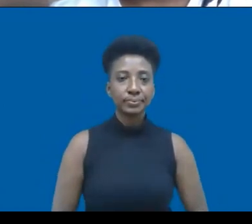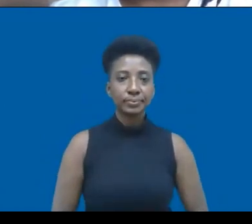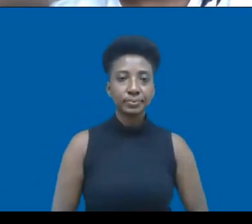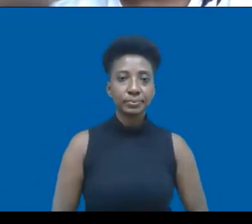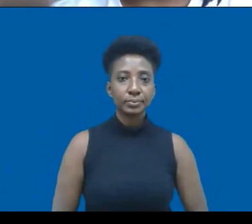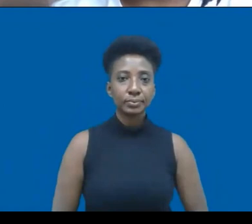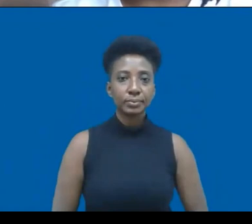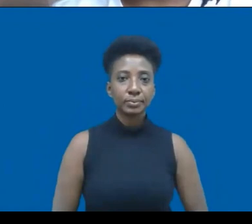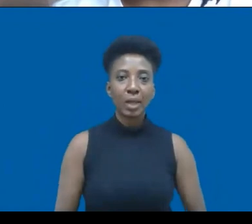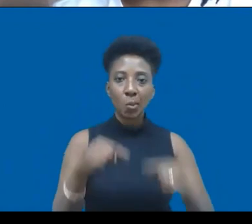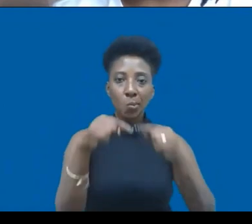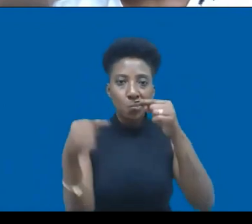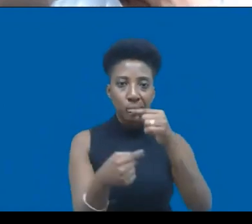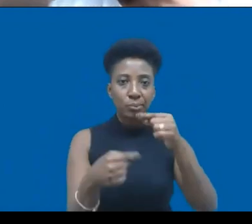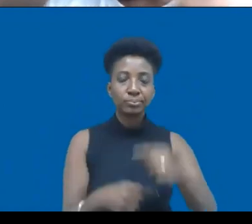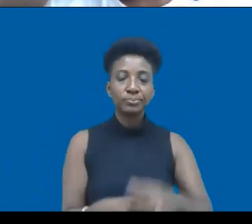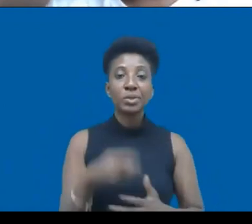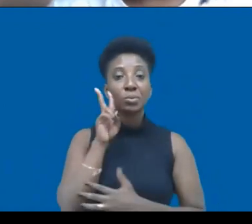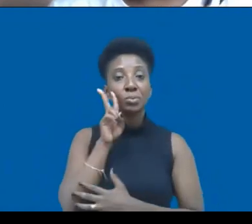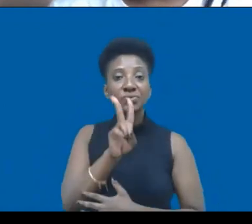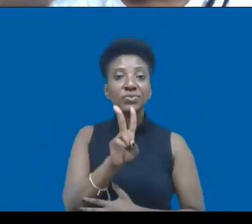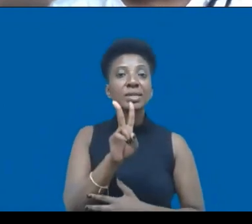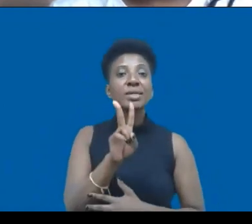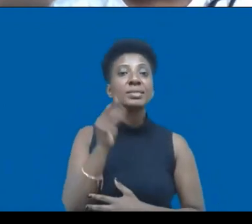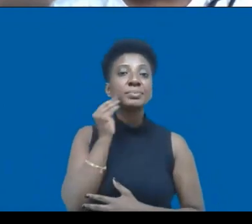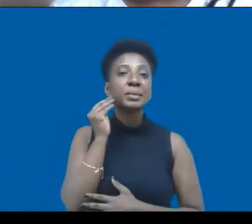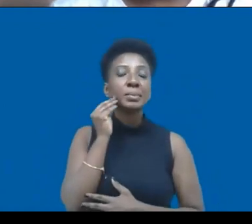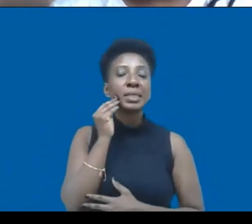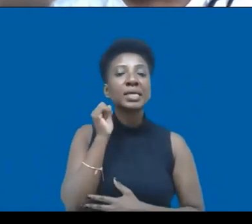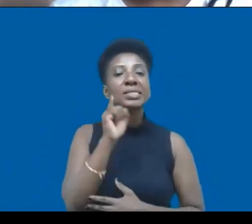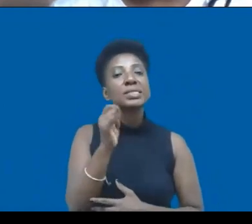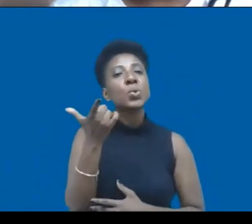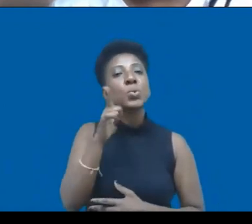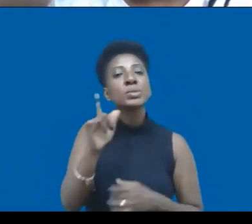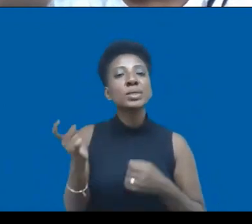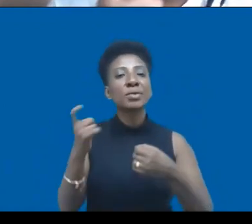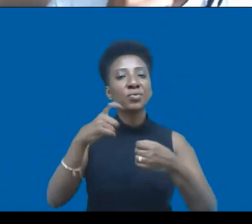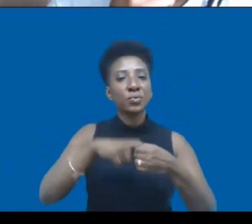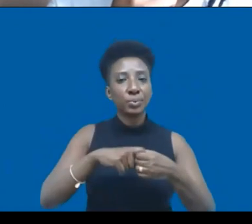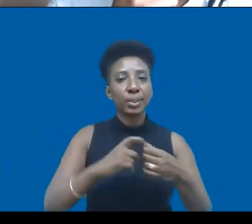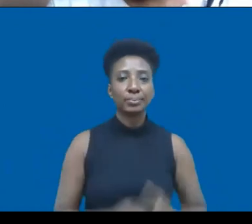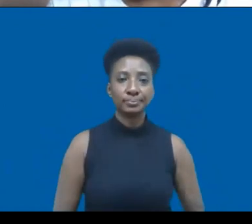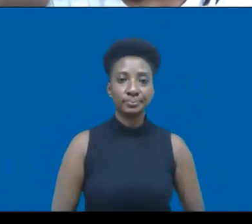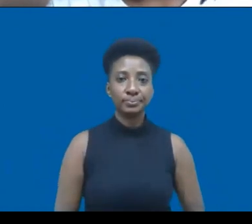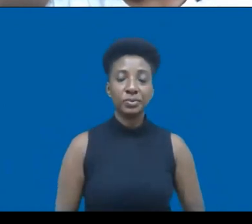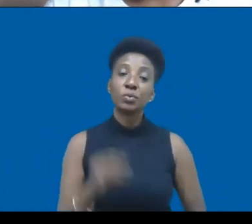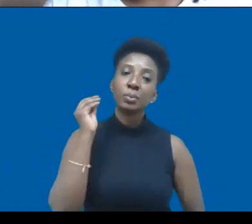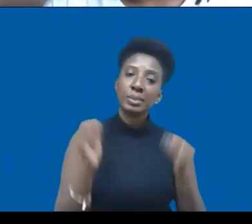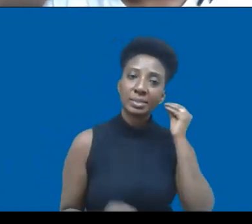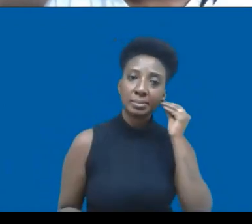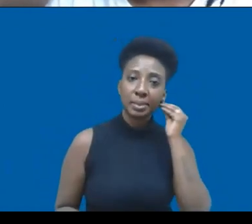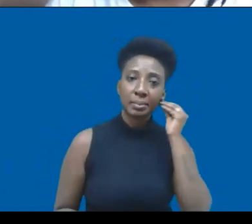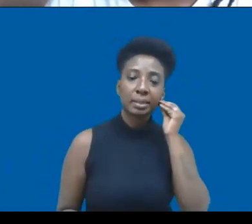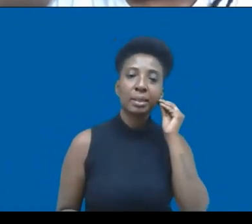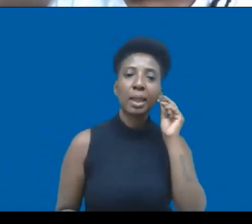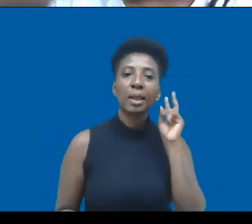Deu uma desistência de dar um pouco que ela consegue retomar. Vou mandar mensagem aqui para ela também. Tá, vamos ver se ela consegue voltar,